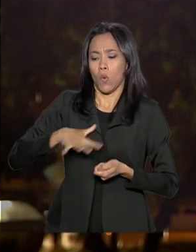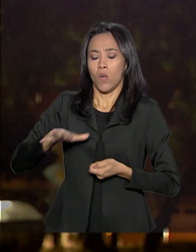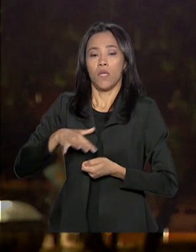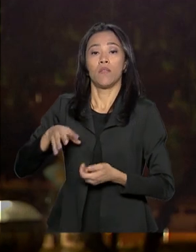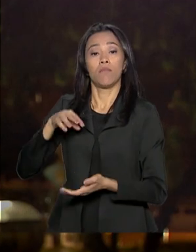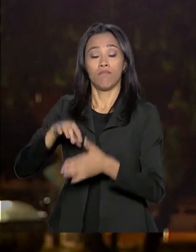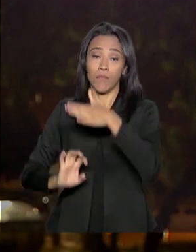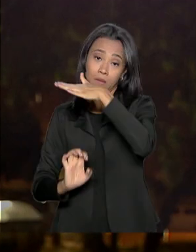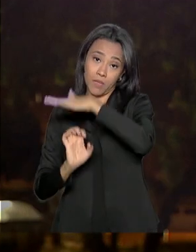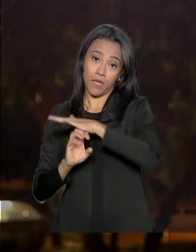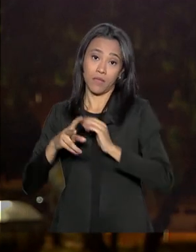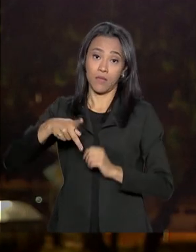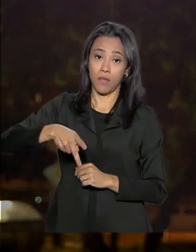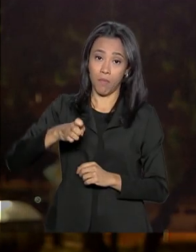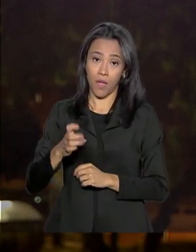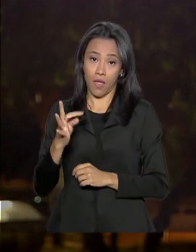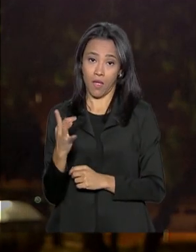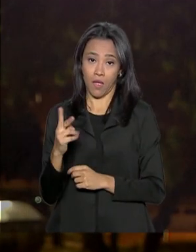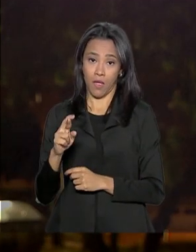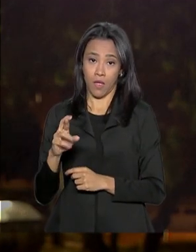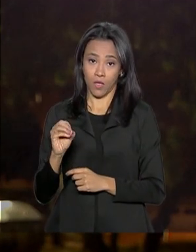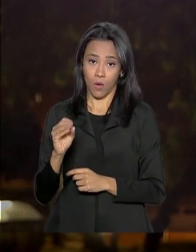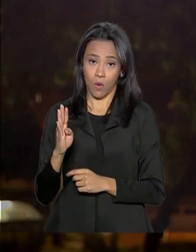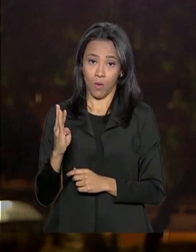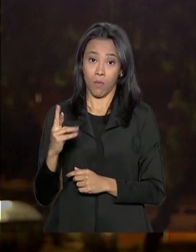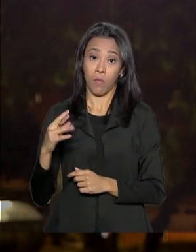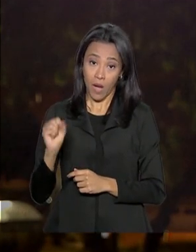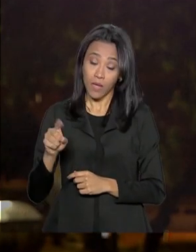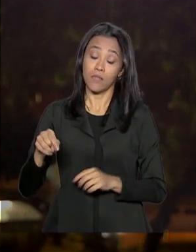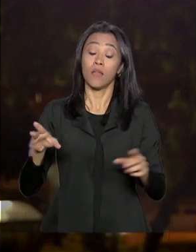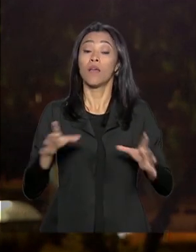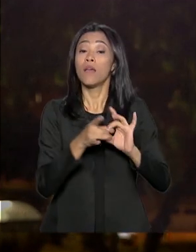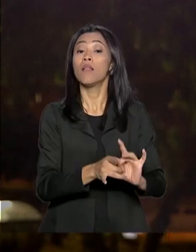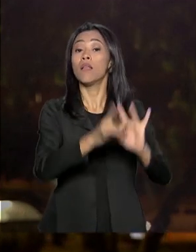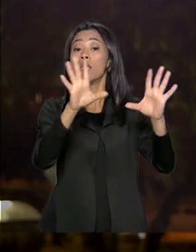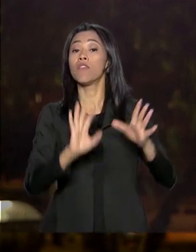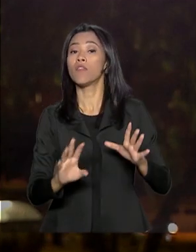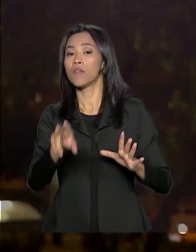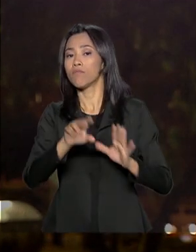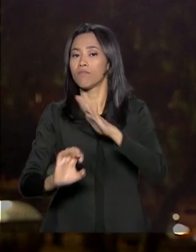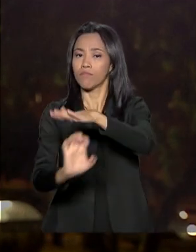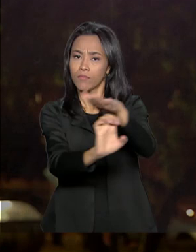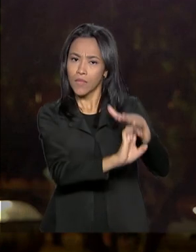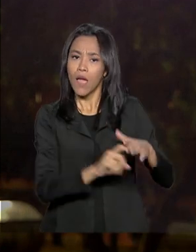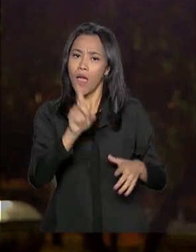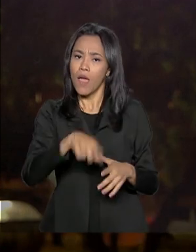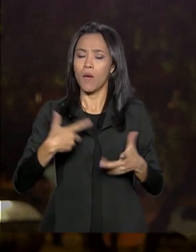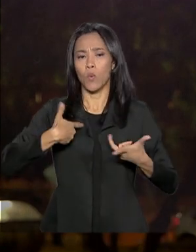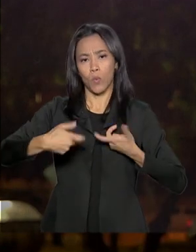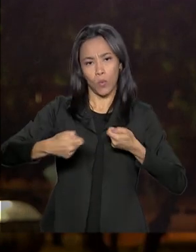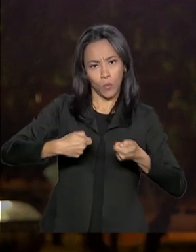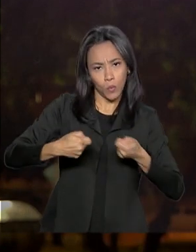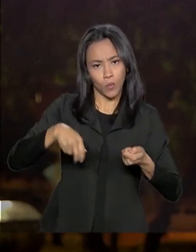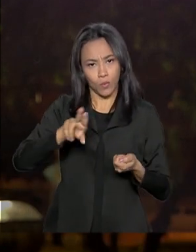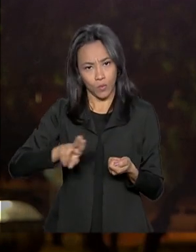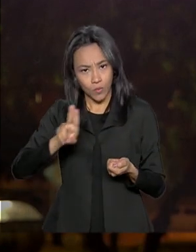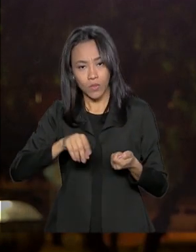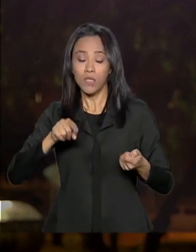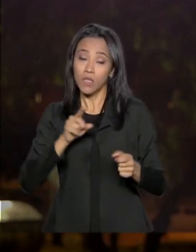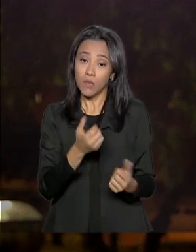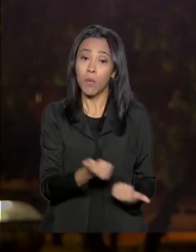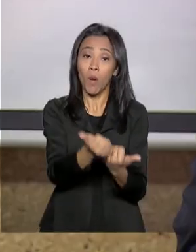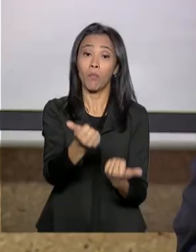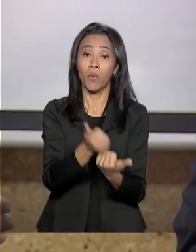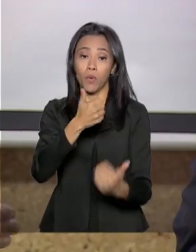privada. A ideia, além de reduzir os preços, é fomentar o uso de energia sustentável e o desenvolvimento